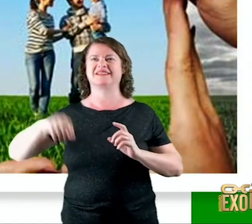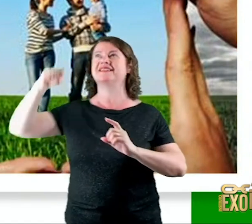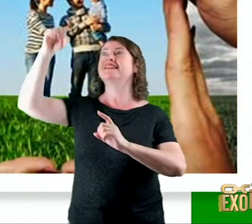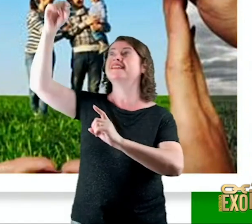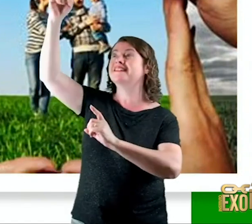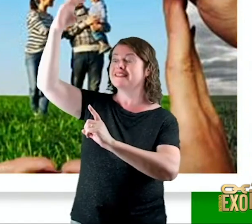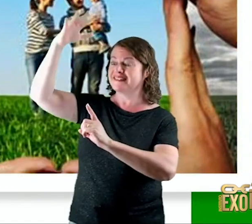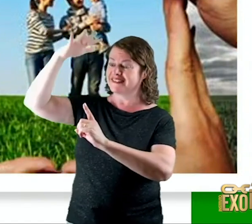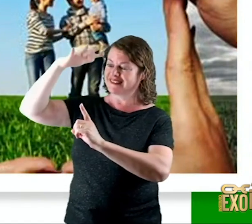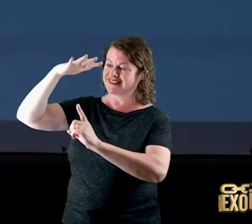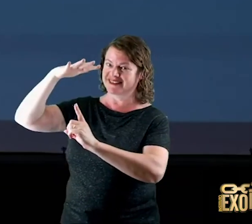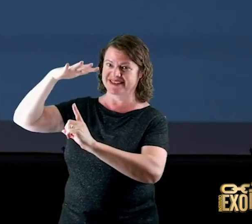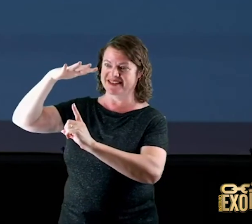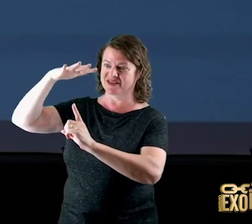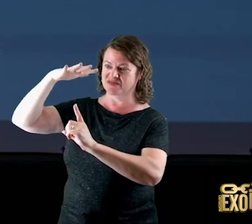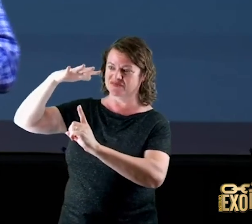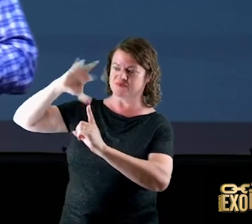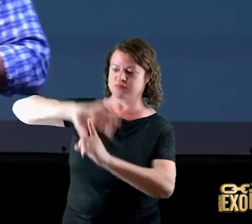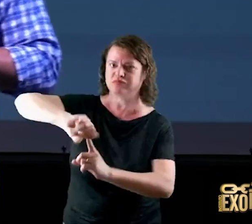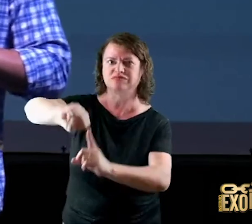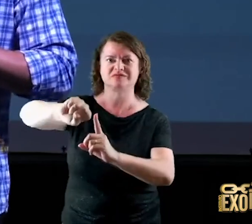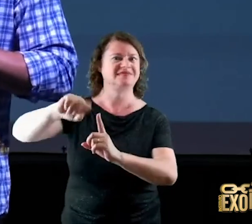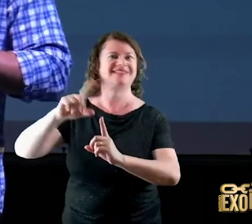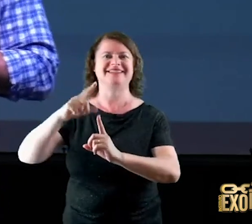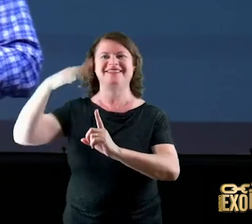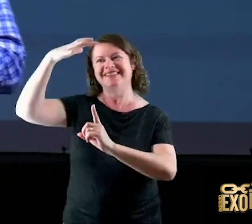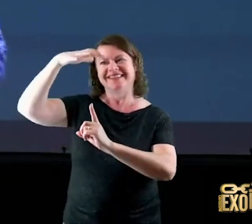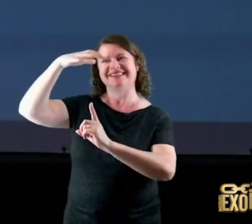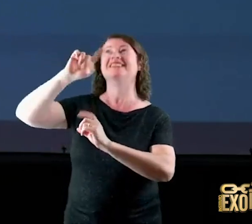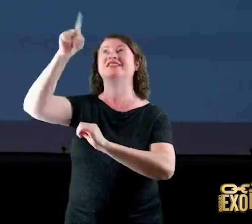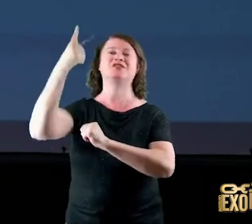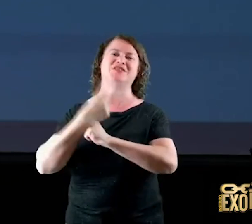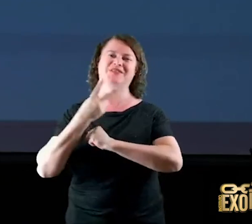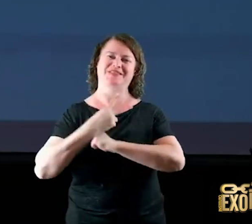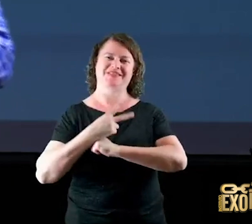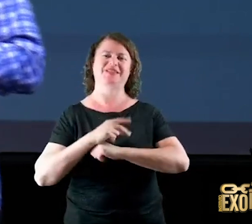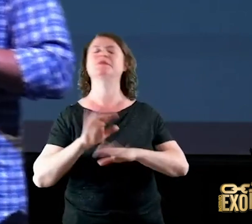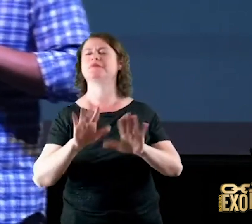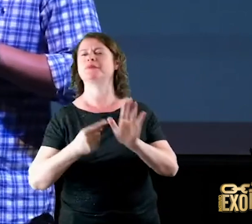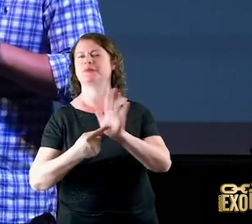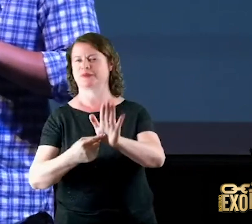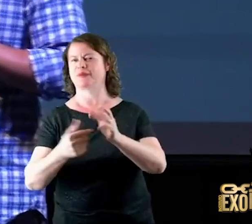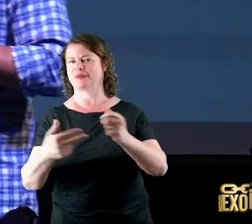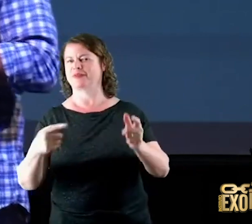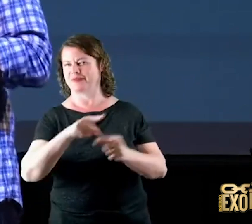e o pai somos um eu vou aproveitar pastor Samuel vem aqui por favor eu quero mostrar uma coisa para vocês aqui